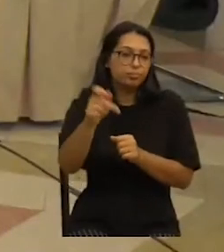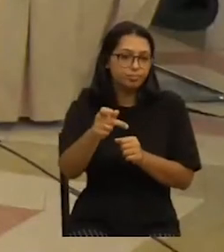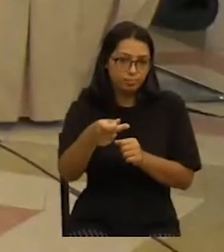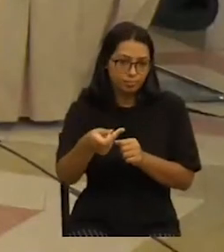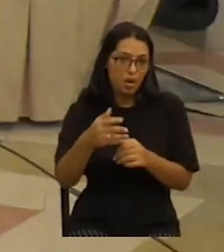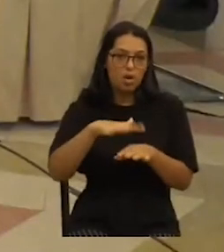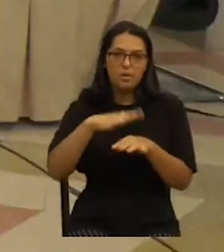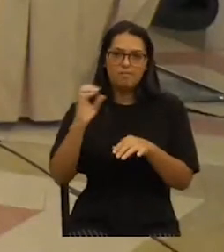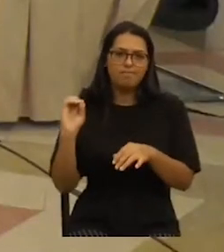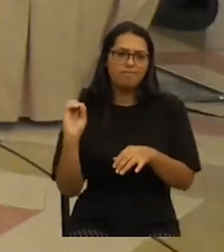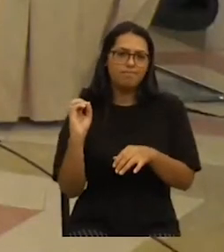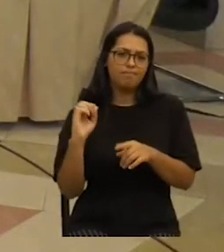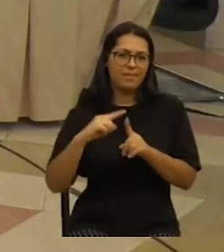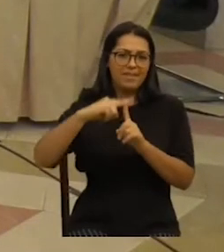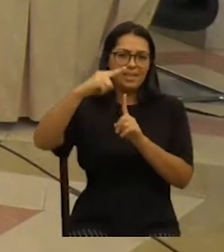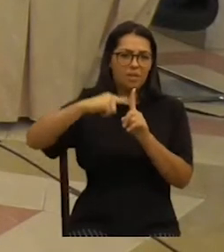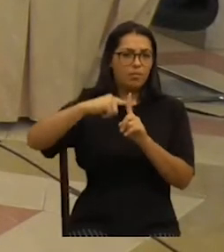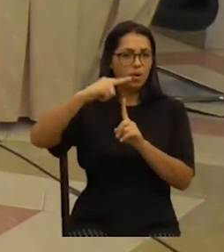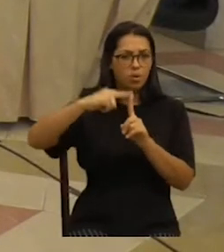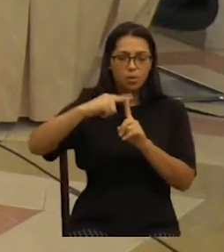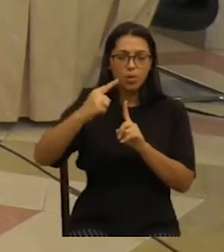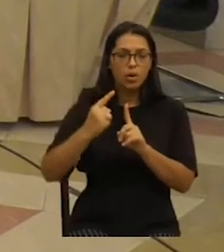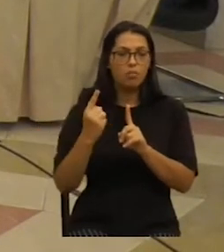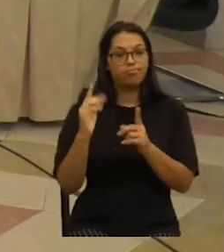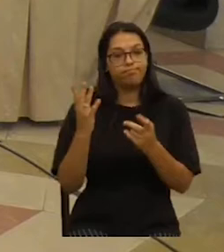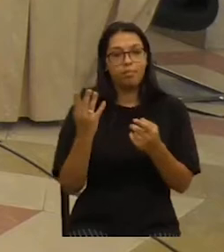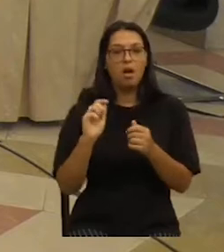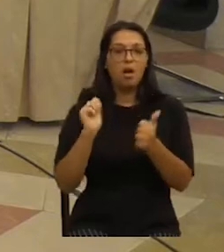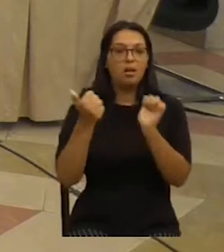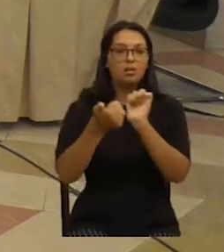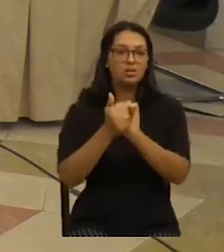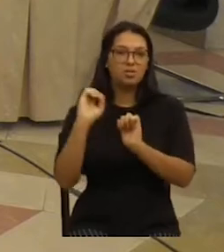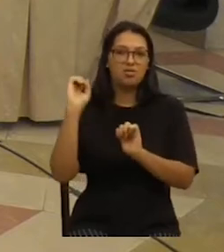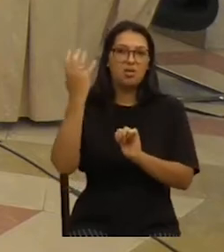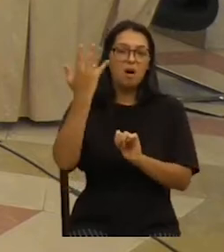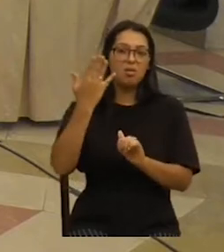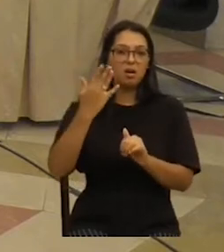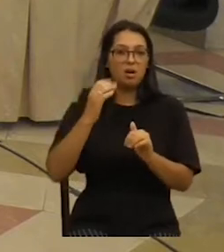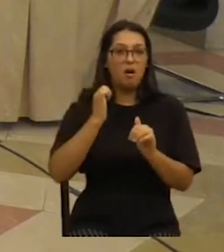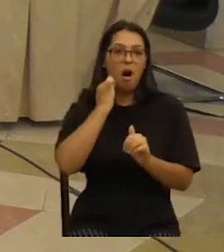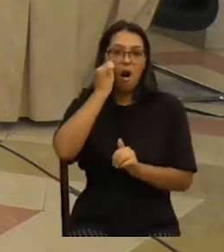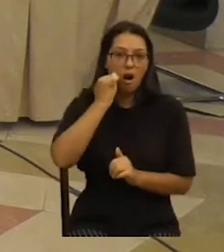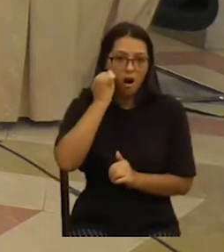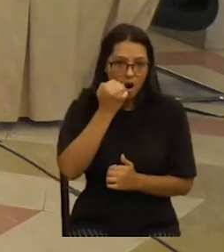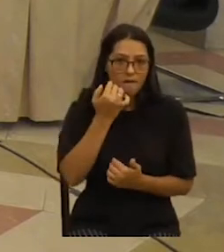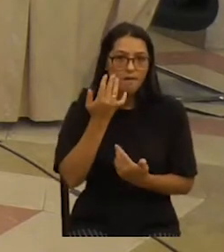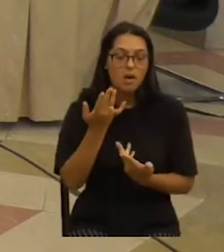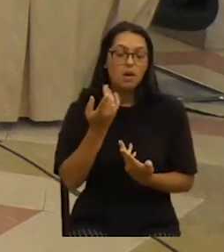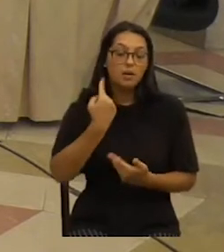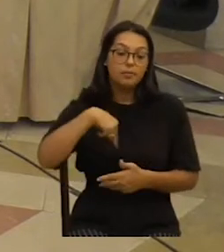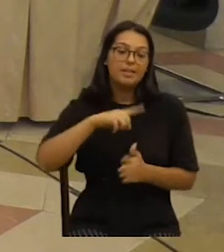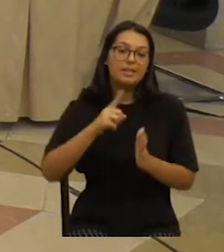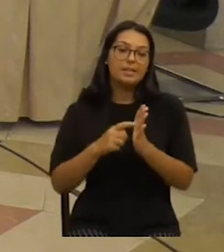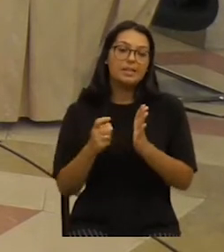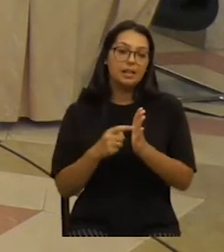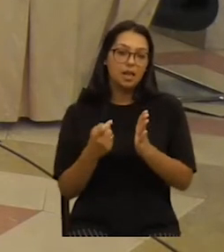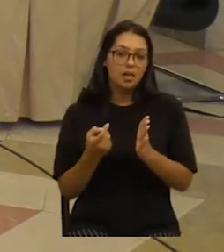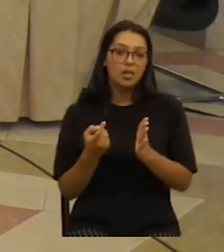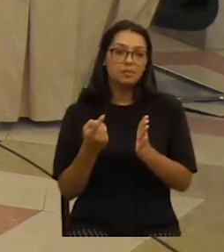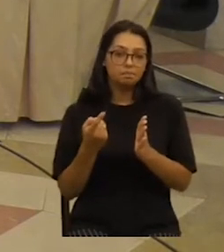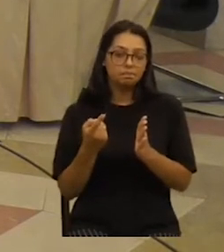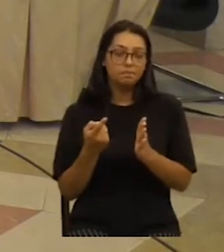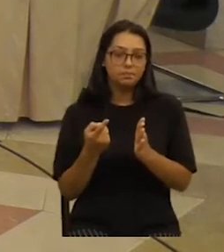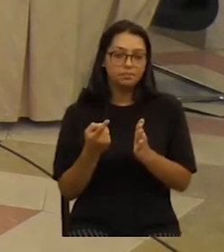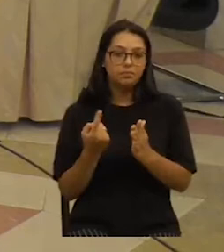extremos de temperatura que as alterações climáticas agravam, exacerbam e, portanto, com a necessidade de termos